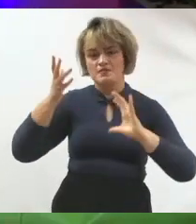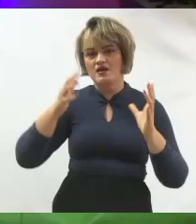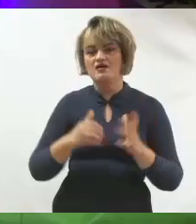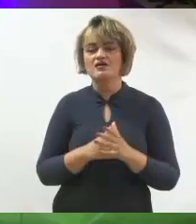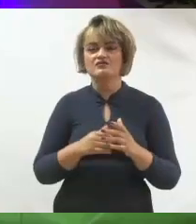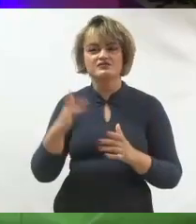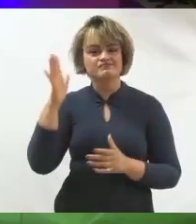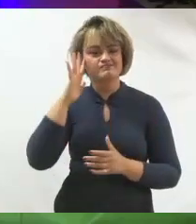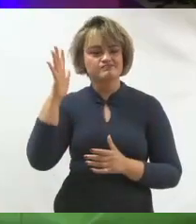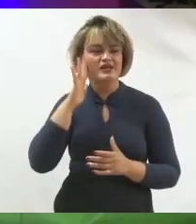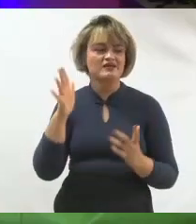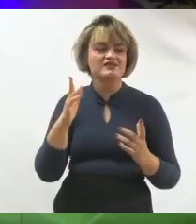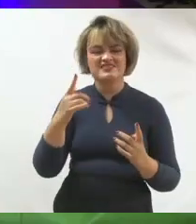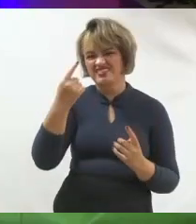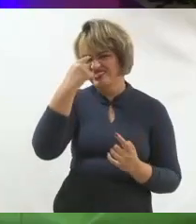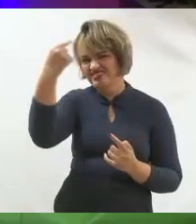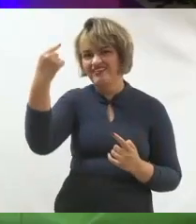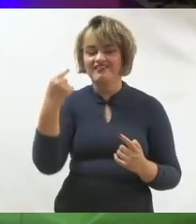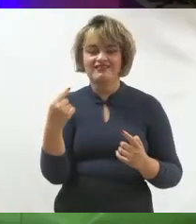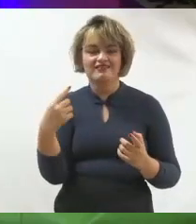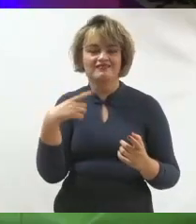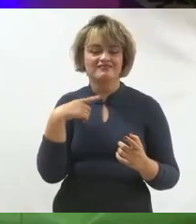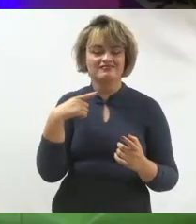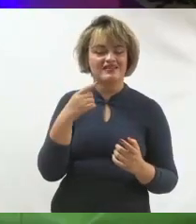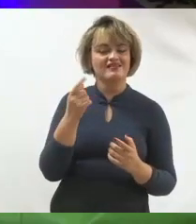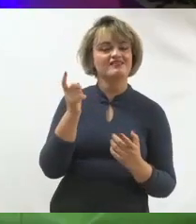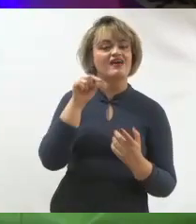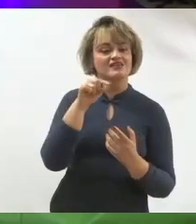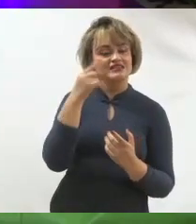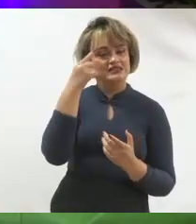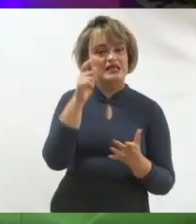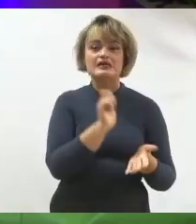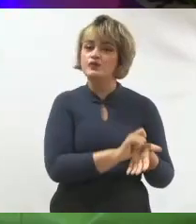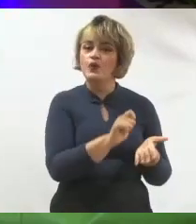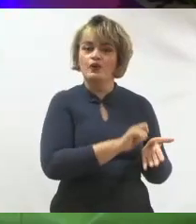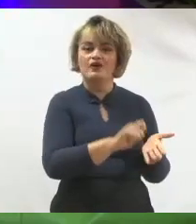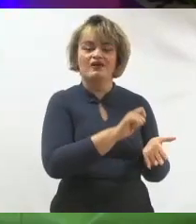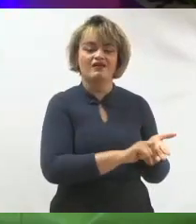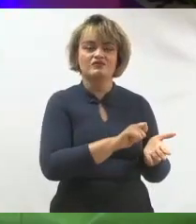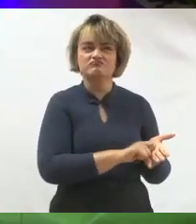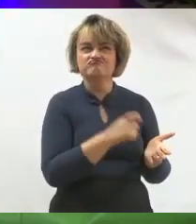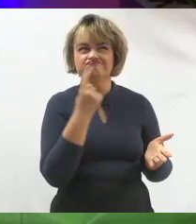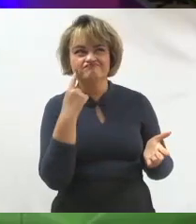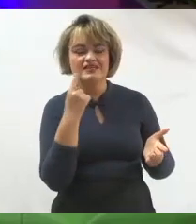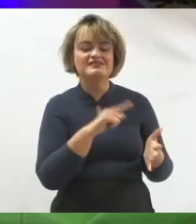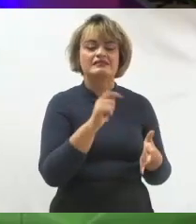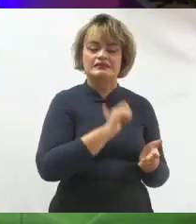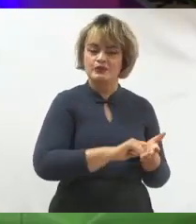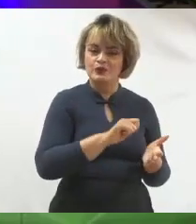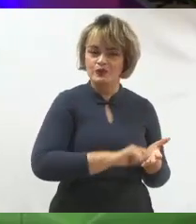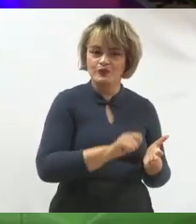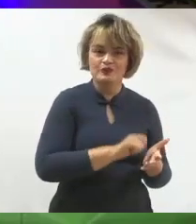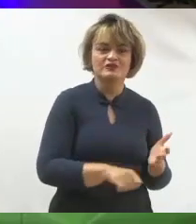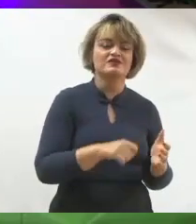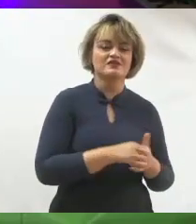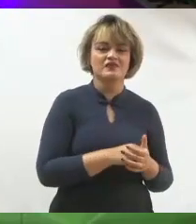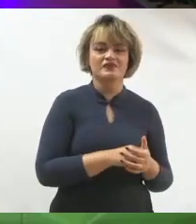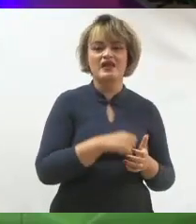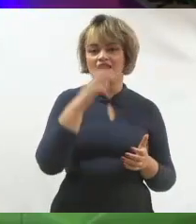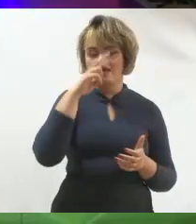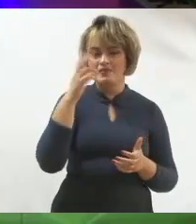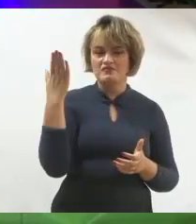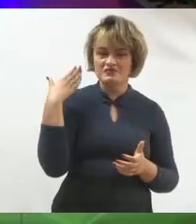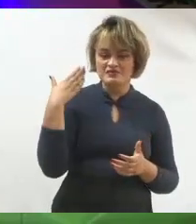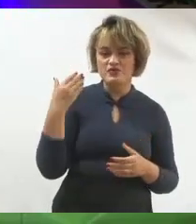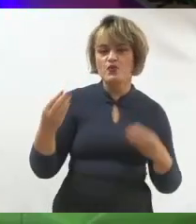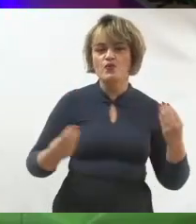gerando pensamentos, ideias que você está tendo aí do outro lado da tela. Anote tudo. Faça um exercício. Lembre da sua história.